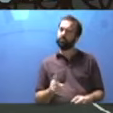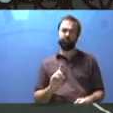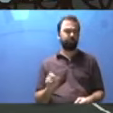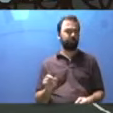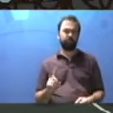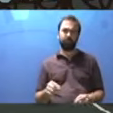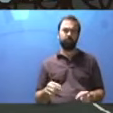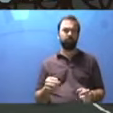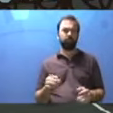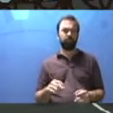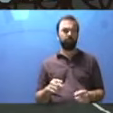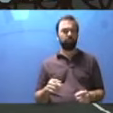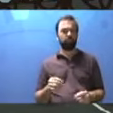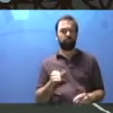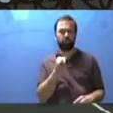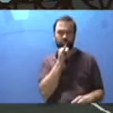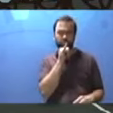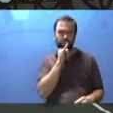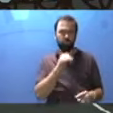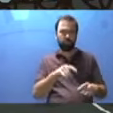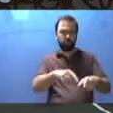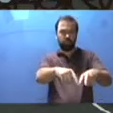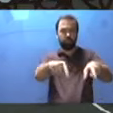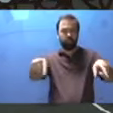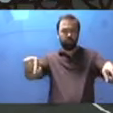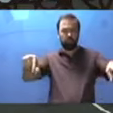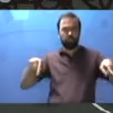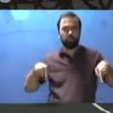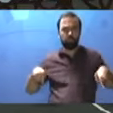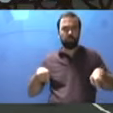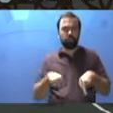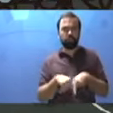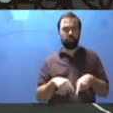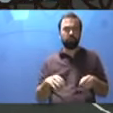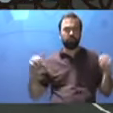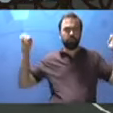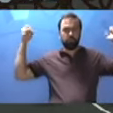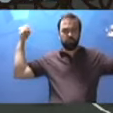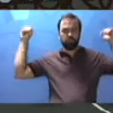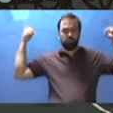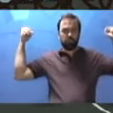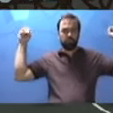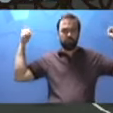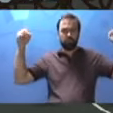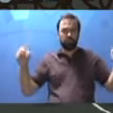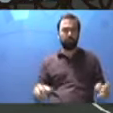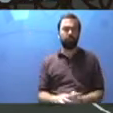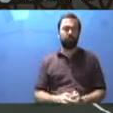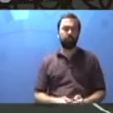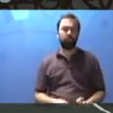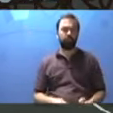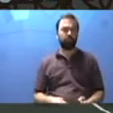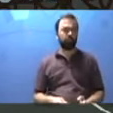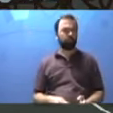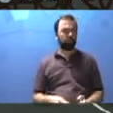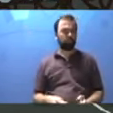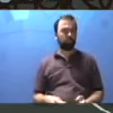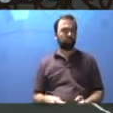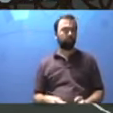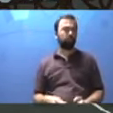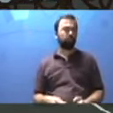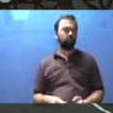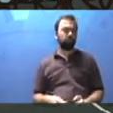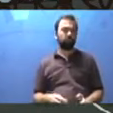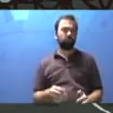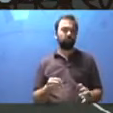Tem. A quadra. Na quadra você não faz a aula de educação física? Ele é um espaço, mas não é uma sala. Mas lá